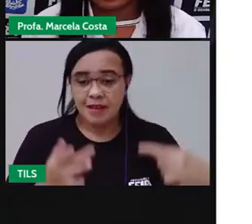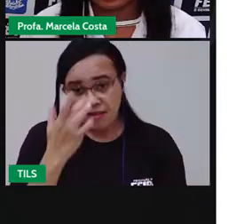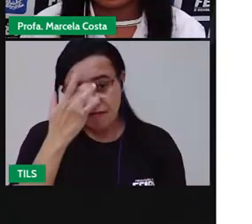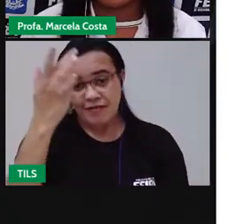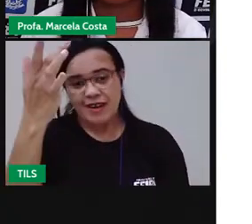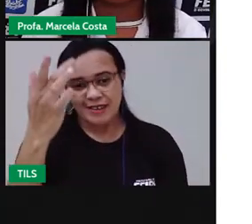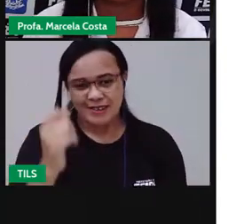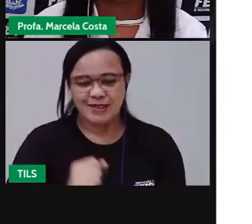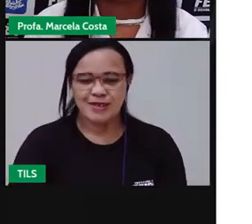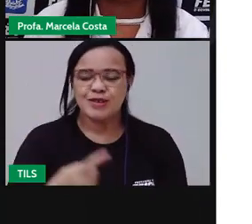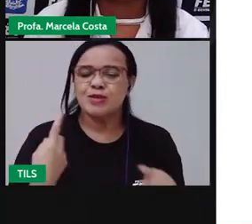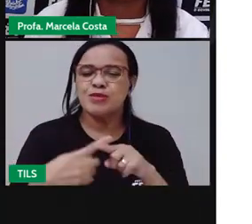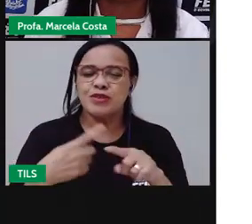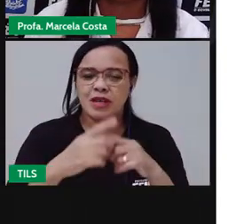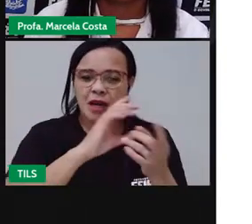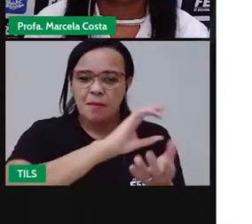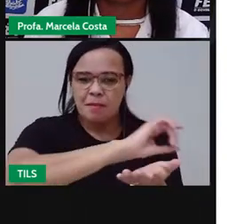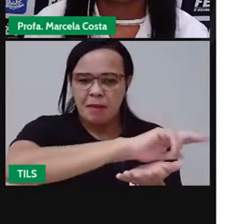essa casa.